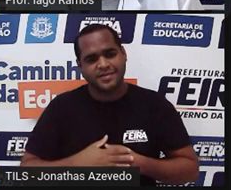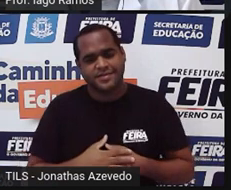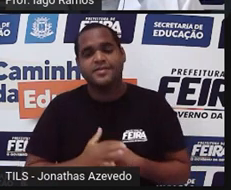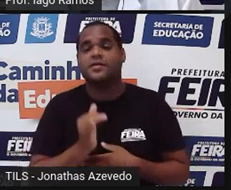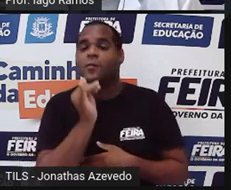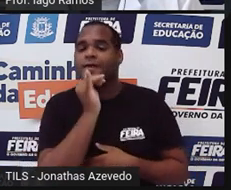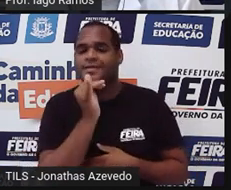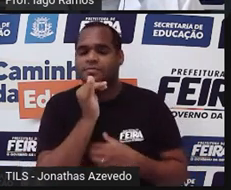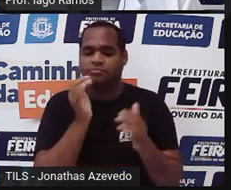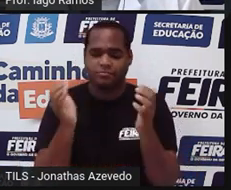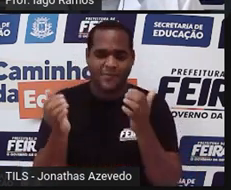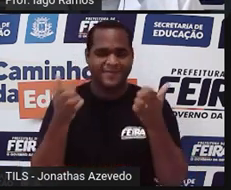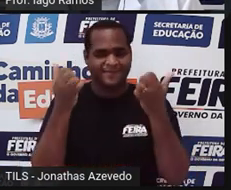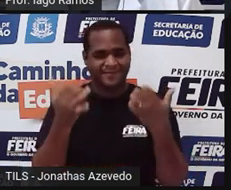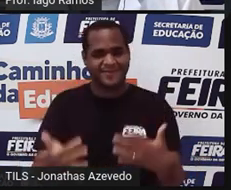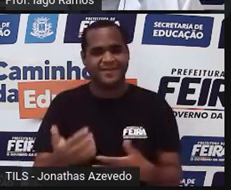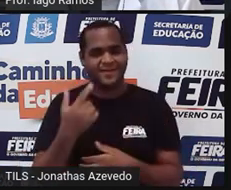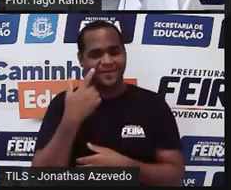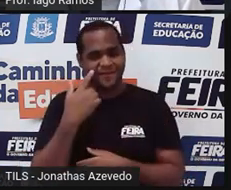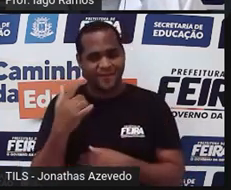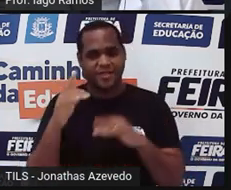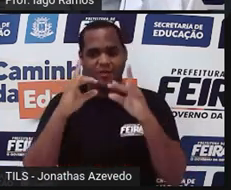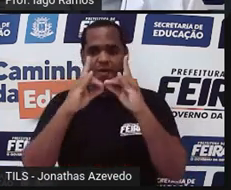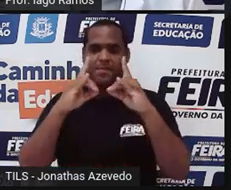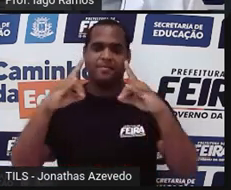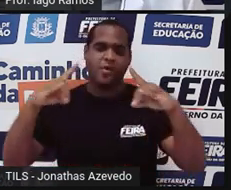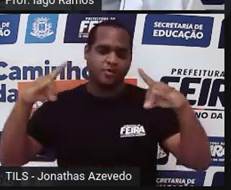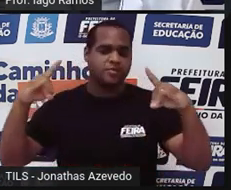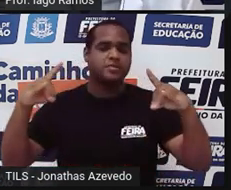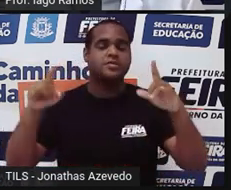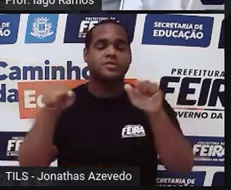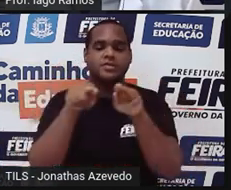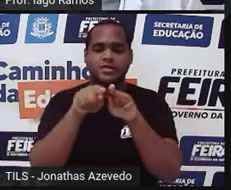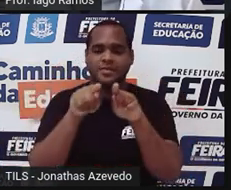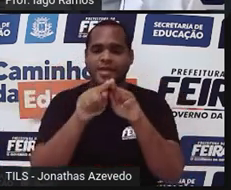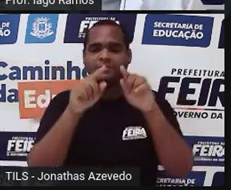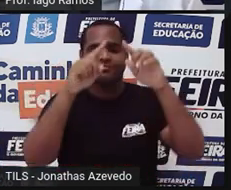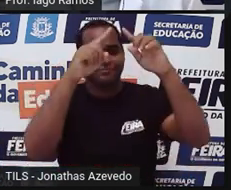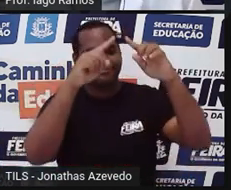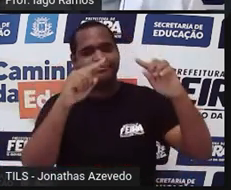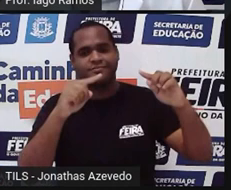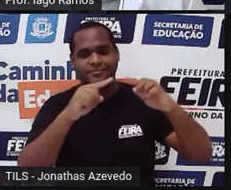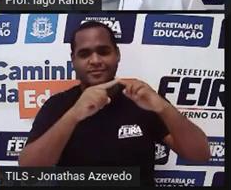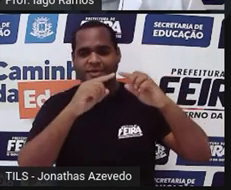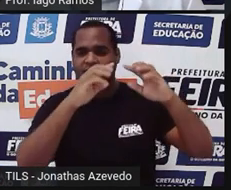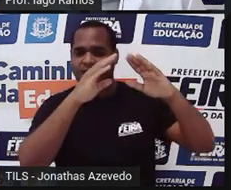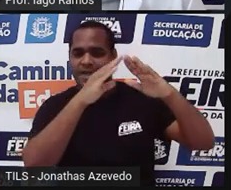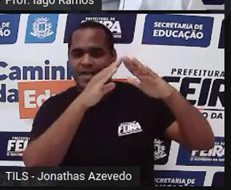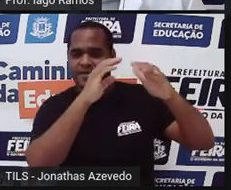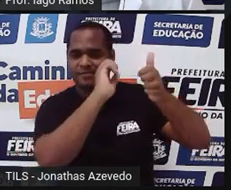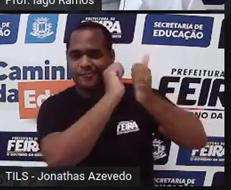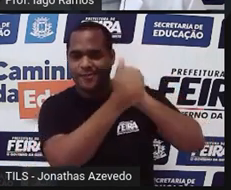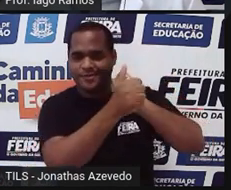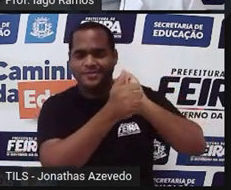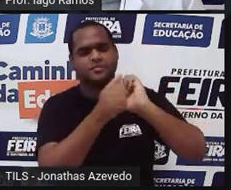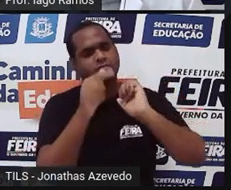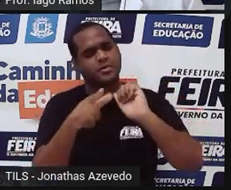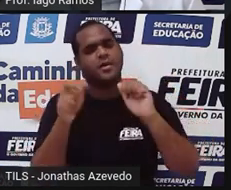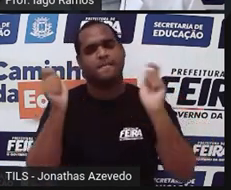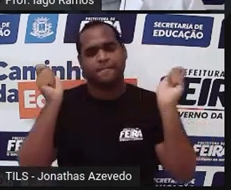você viu ali das pontes, das treliças, né? Então, podemos utilizar